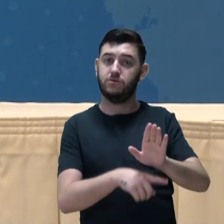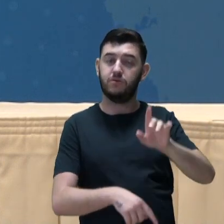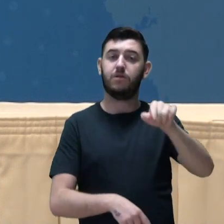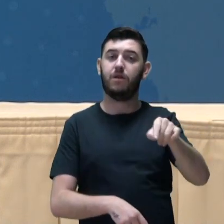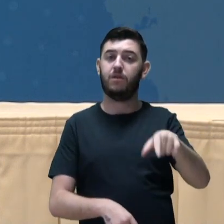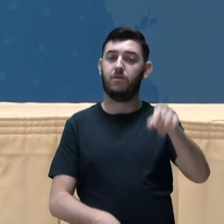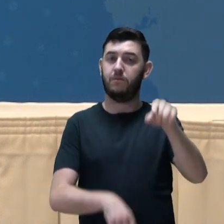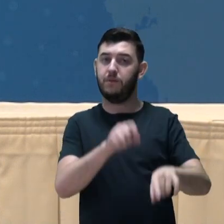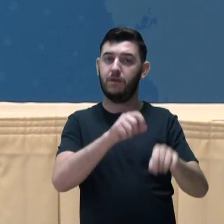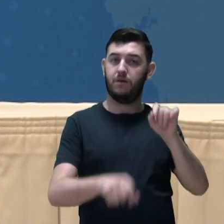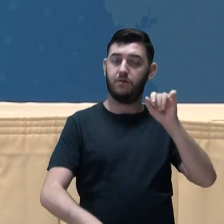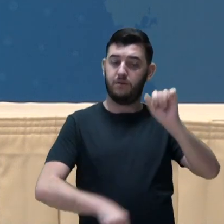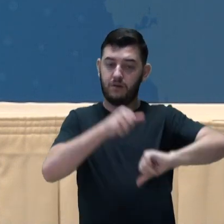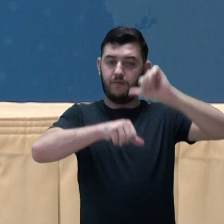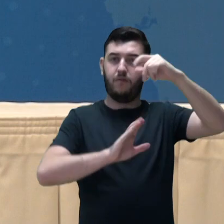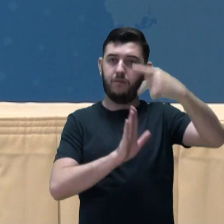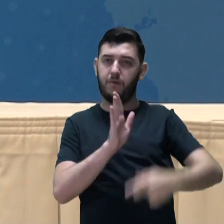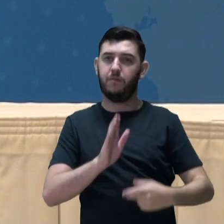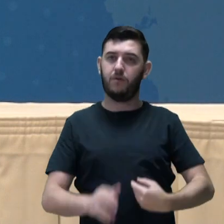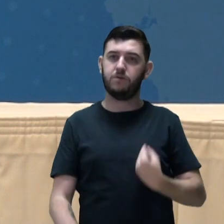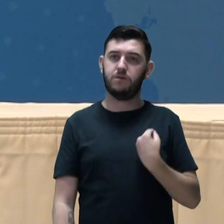opção em um projeto de vida.